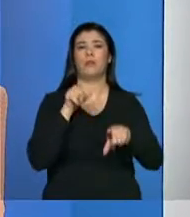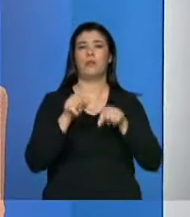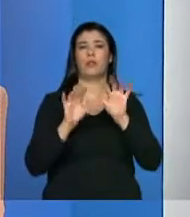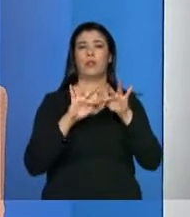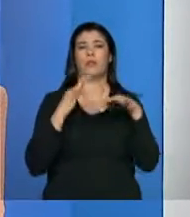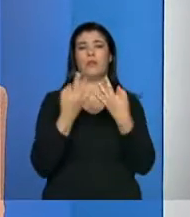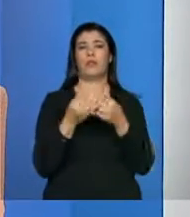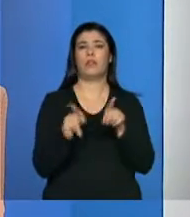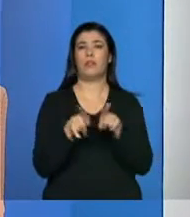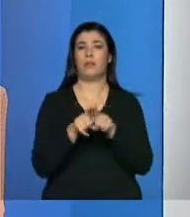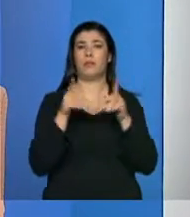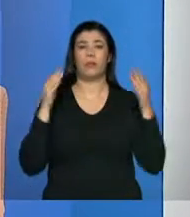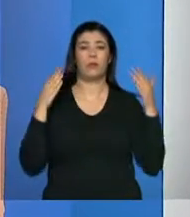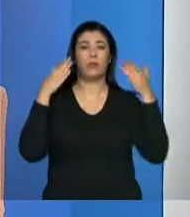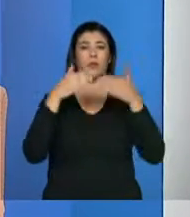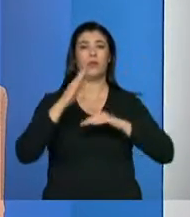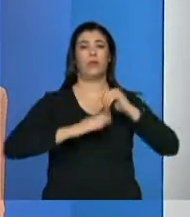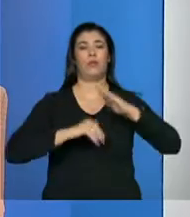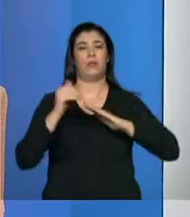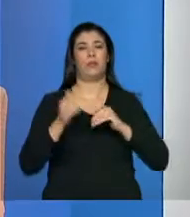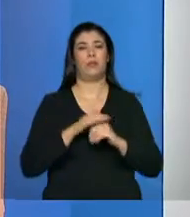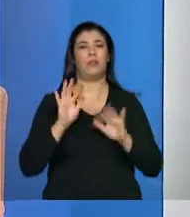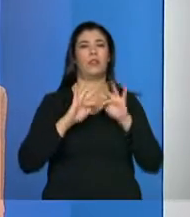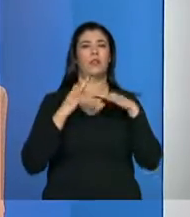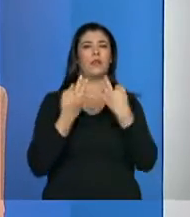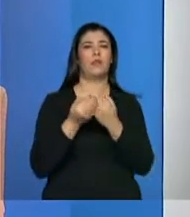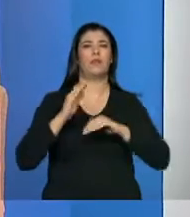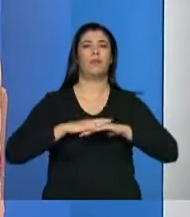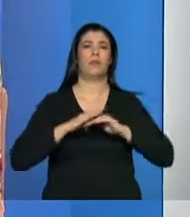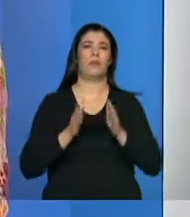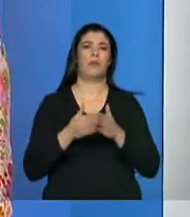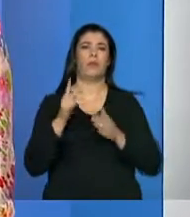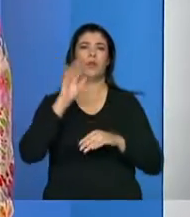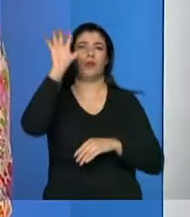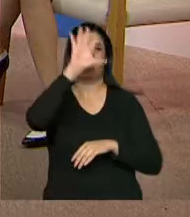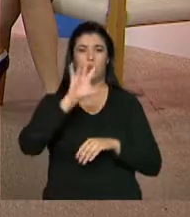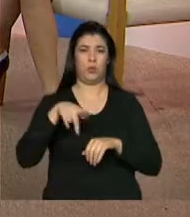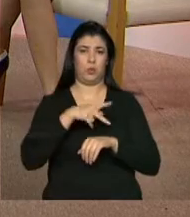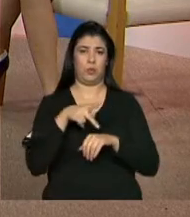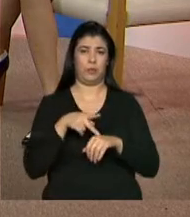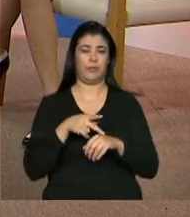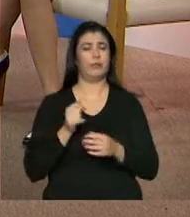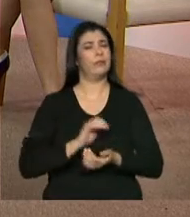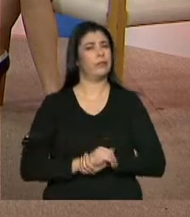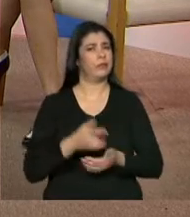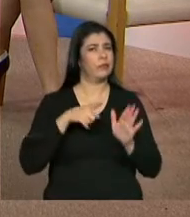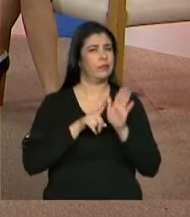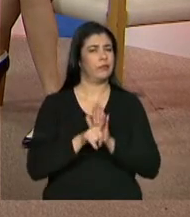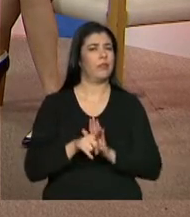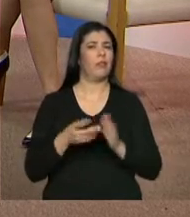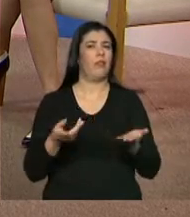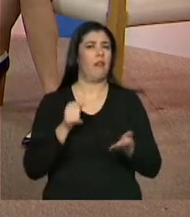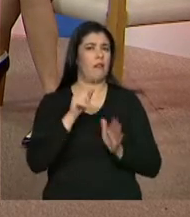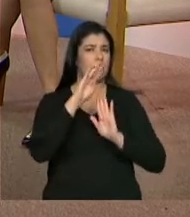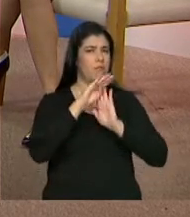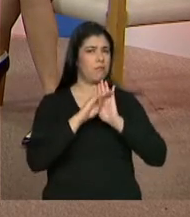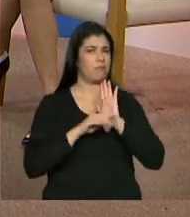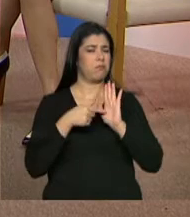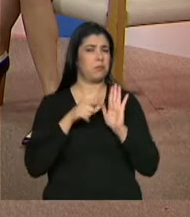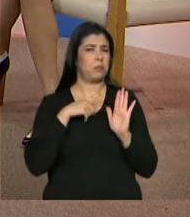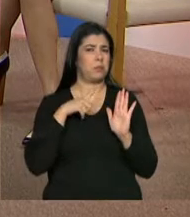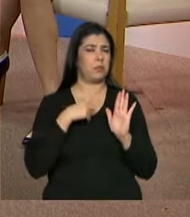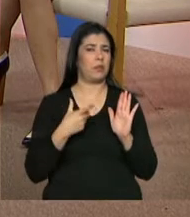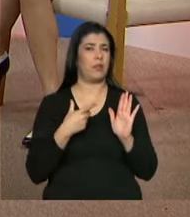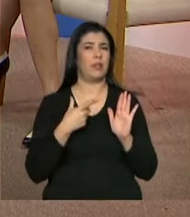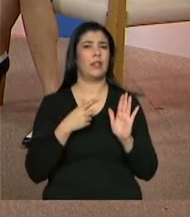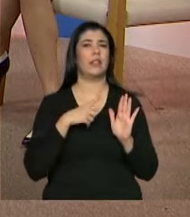Para poder focar a sua ação nas famílias mais pobres do país. Então, quer dizer que esses programas, Joana, eles